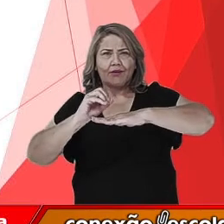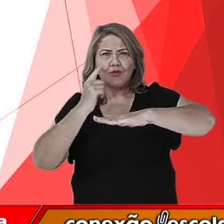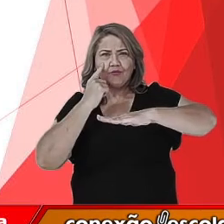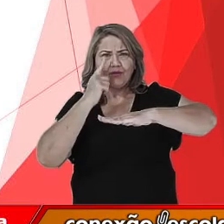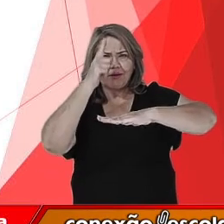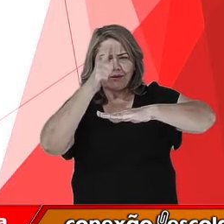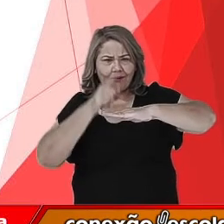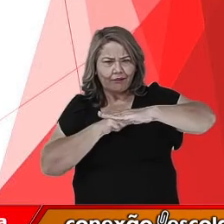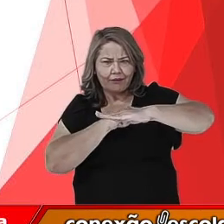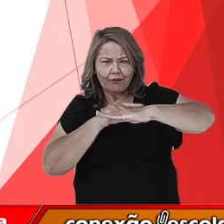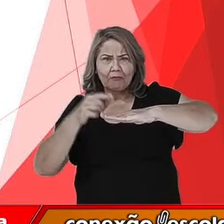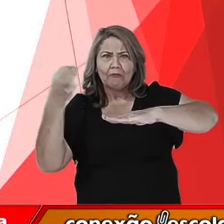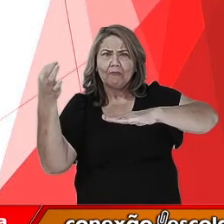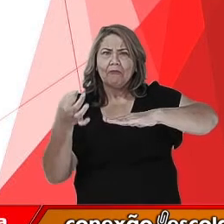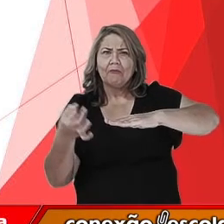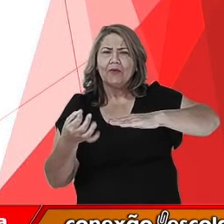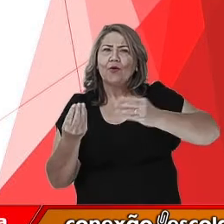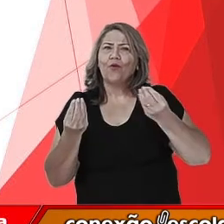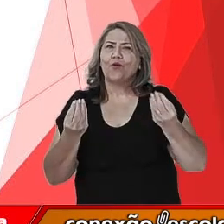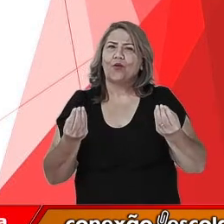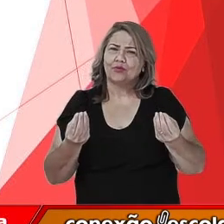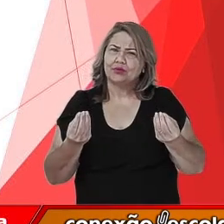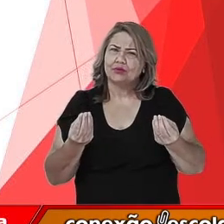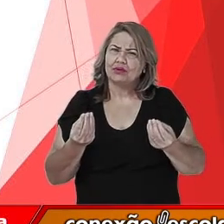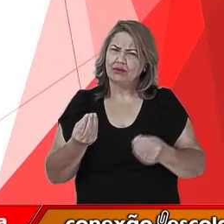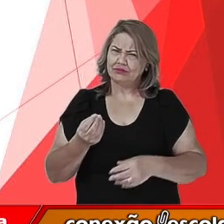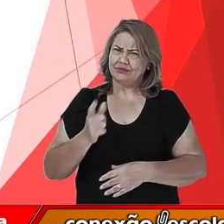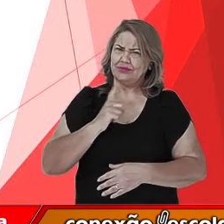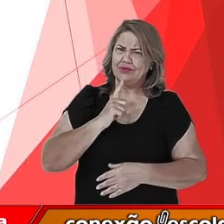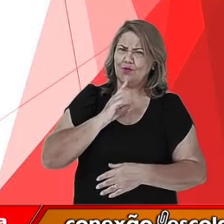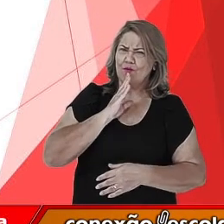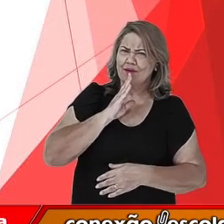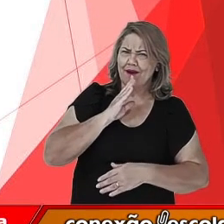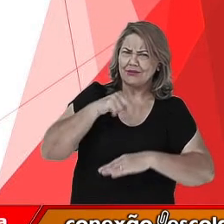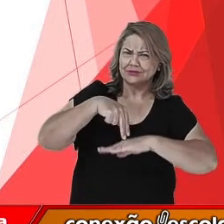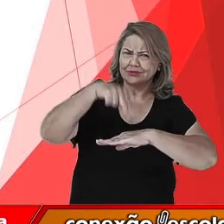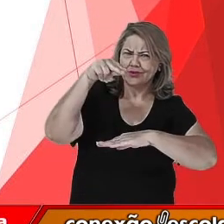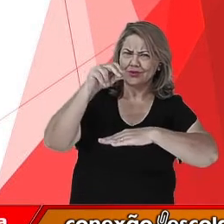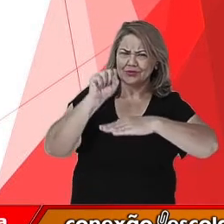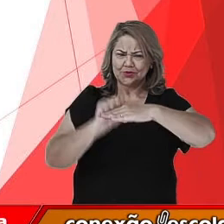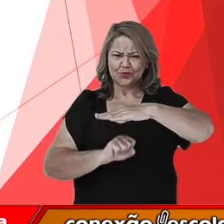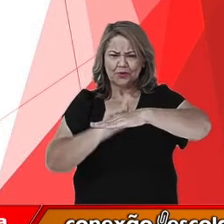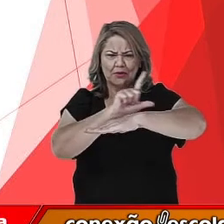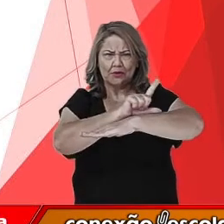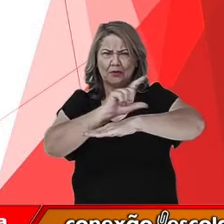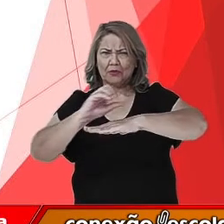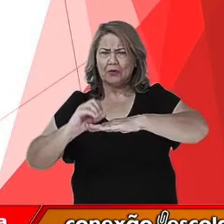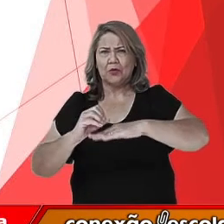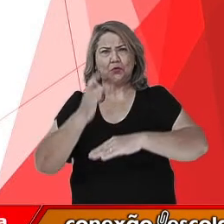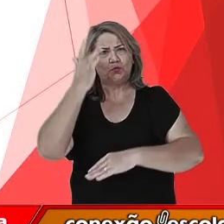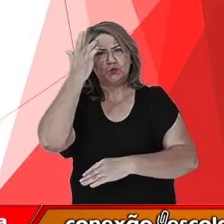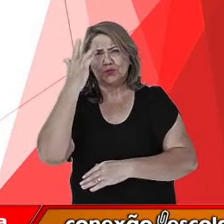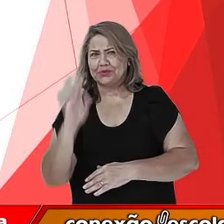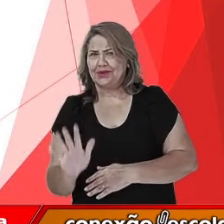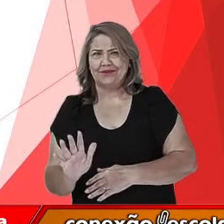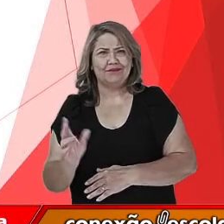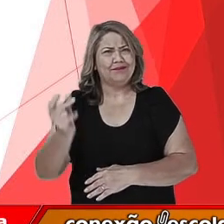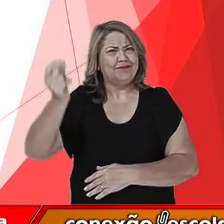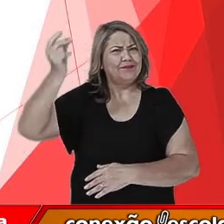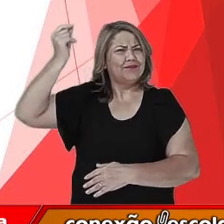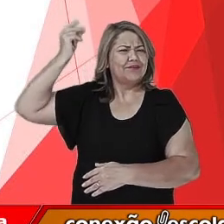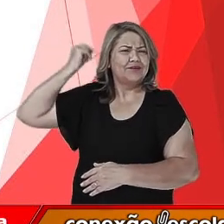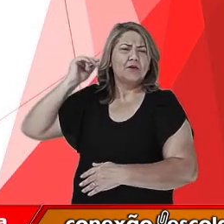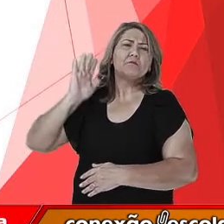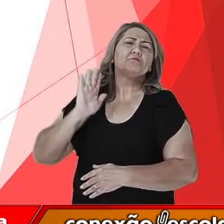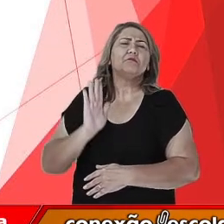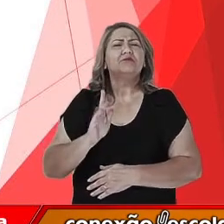fazer a pergunta, poxa, mas eles tinham conhecimento de pontos cardeais? Não sei lhe dizer. Mas que